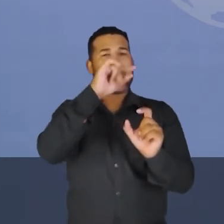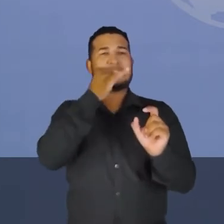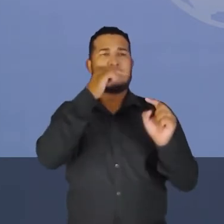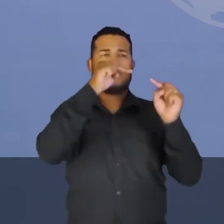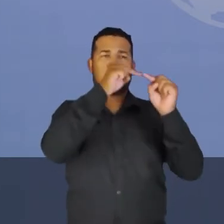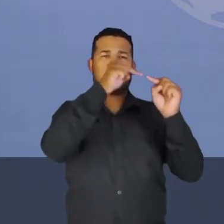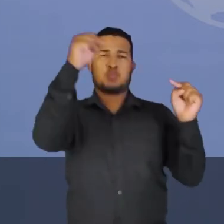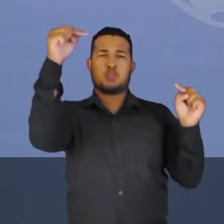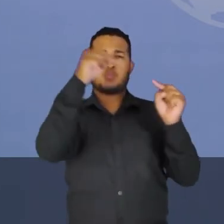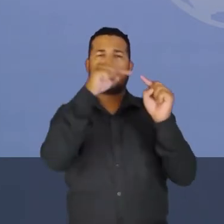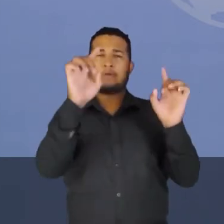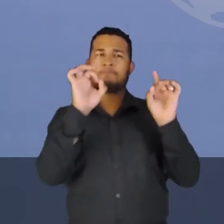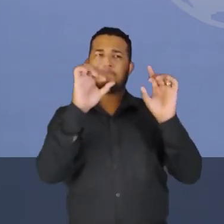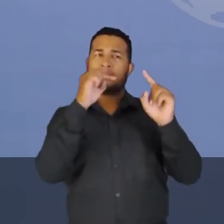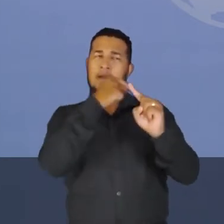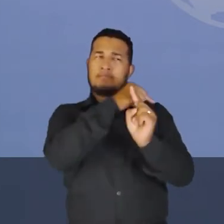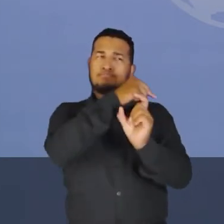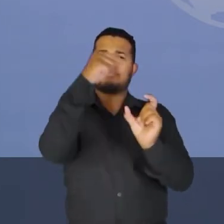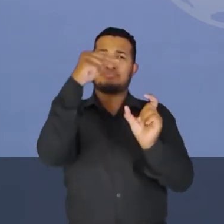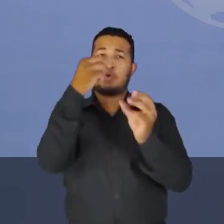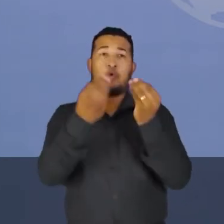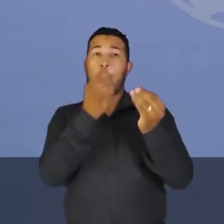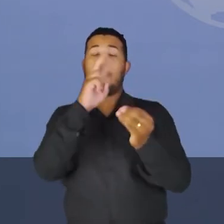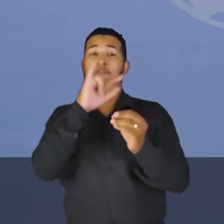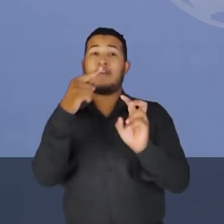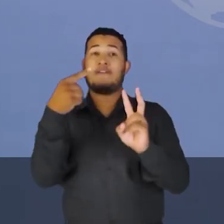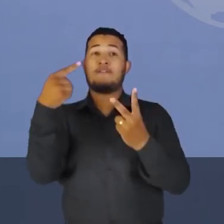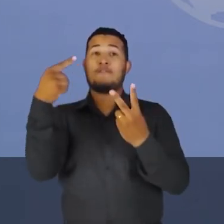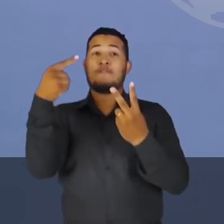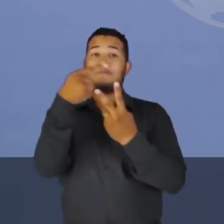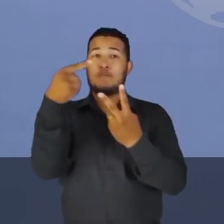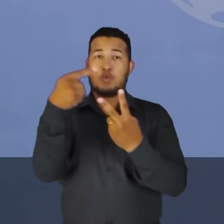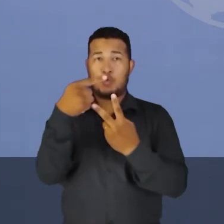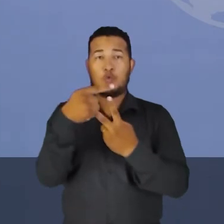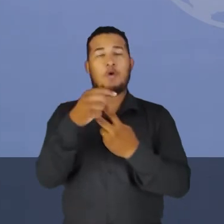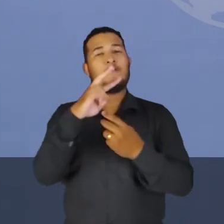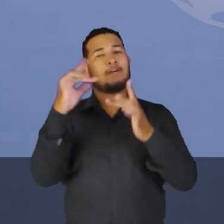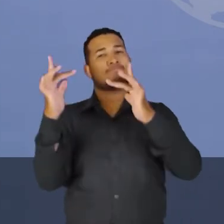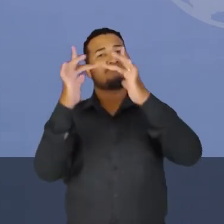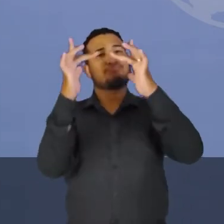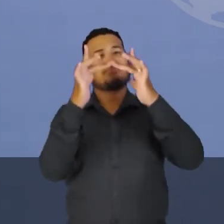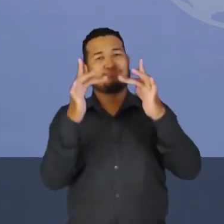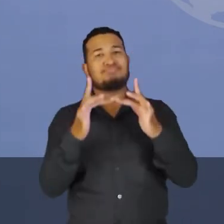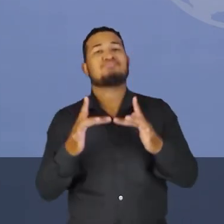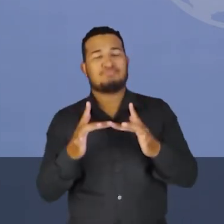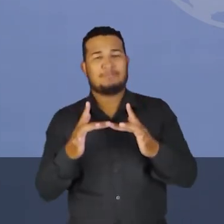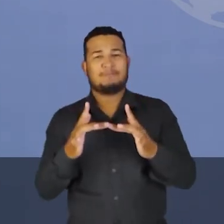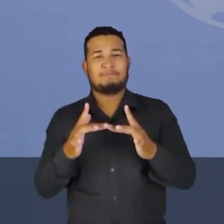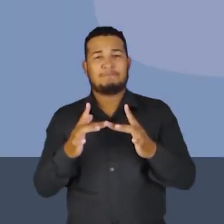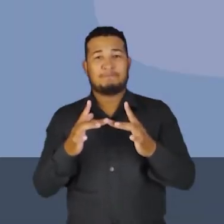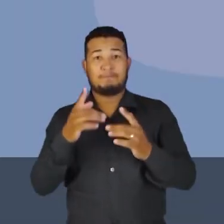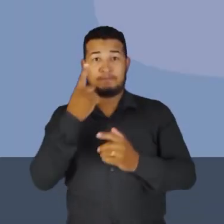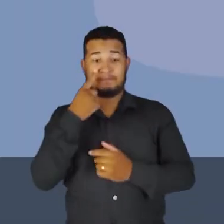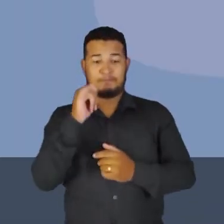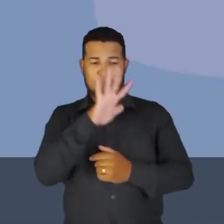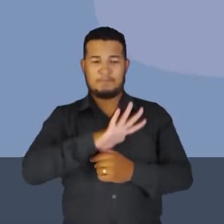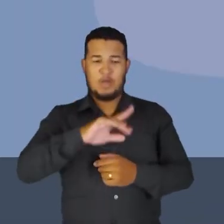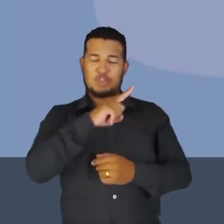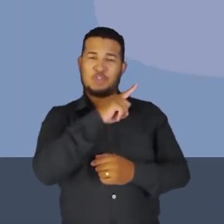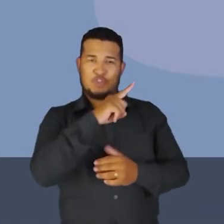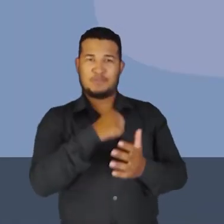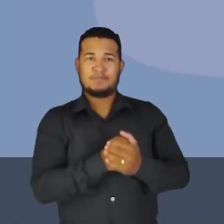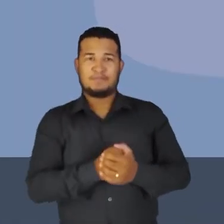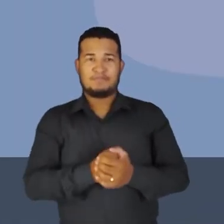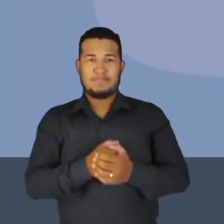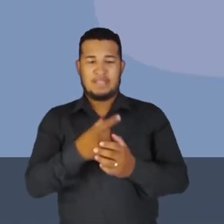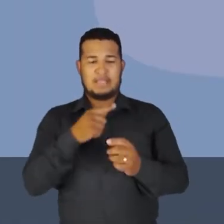direção, e o sentido do vetor indução magnética vai acompanhar o sentido das linhas de campo. Vamos à figura, olha lá, um